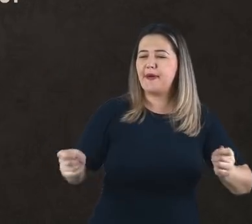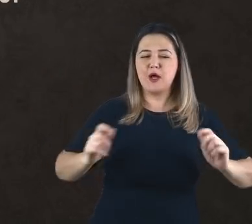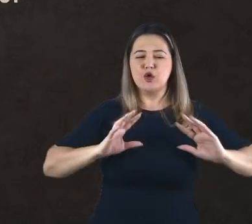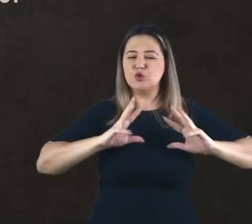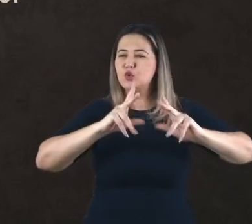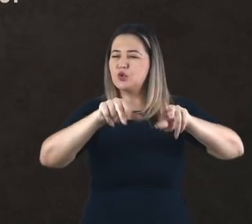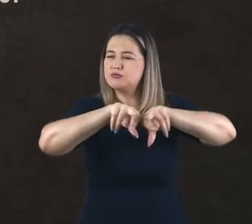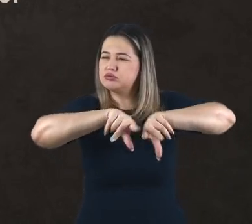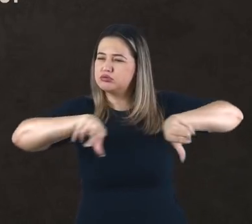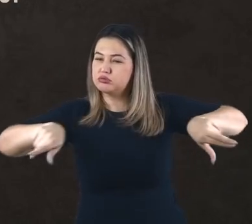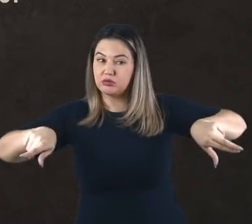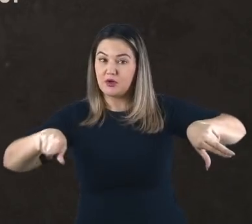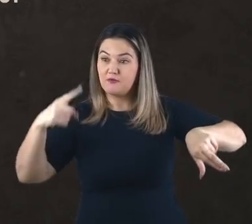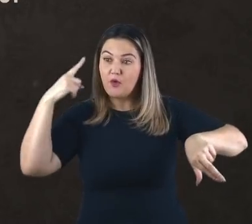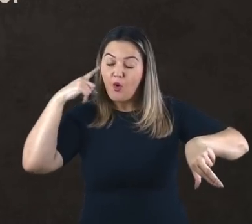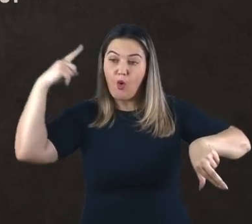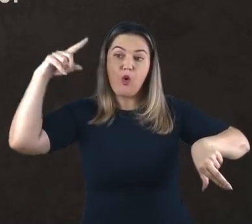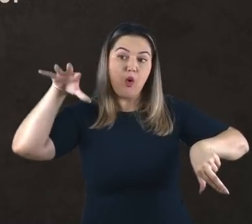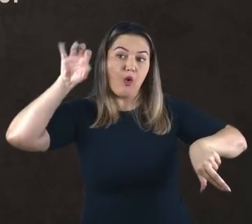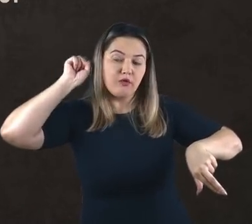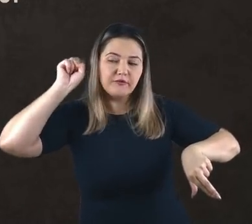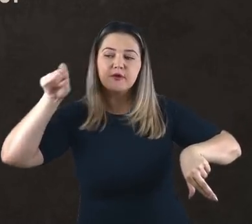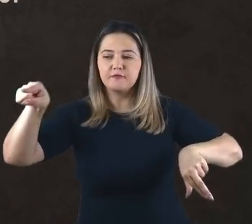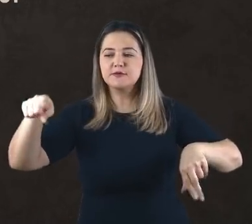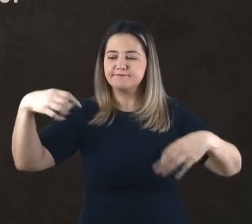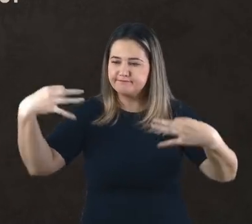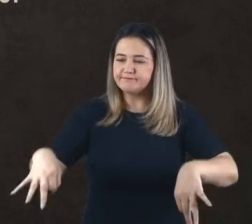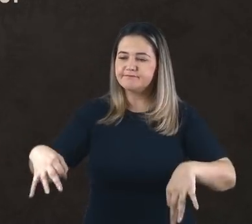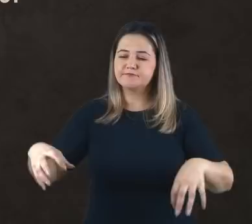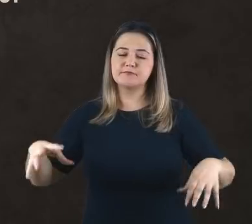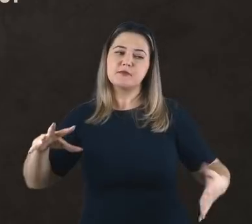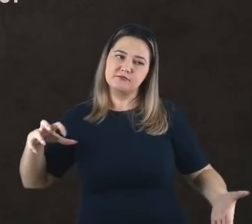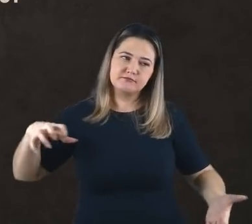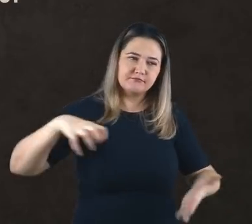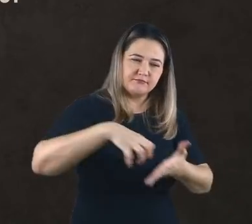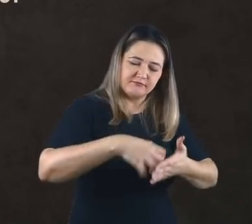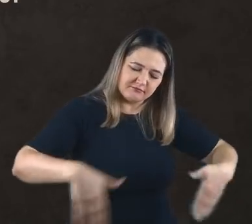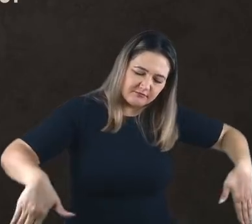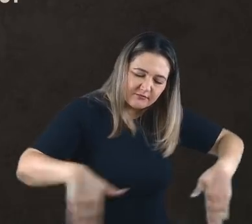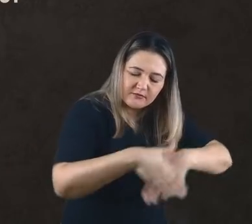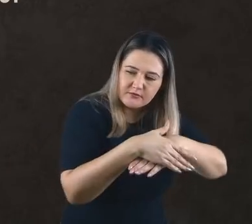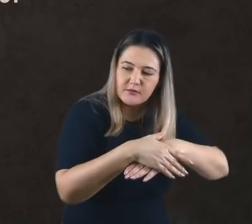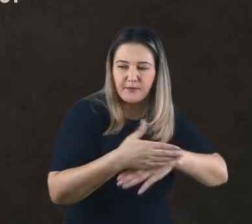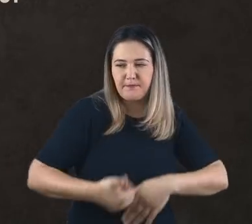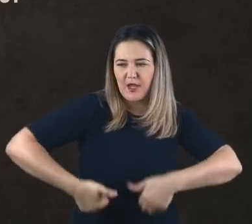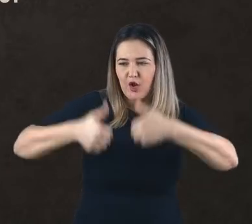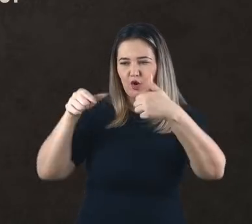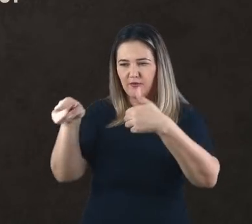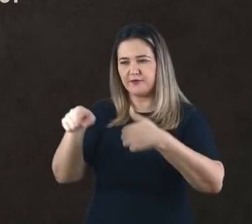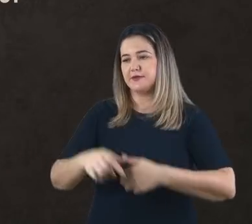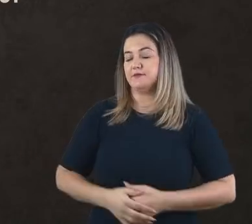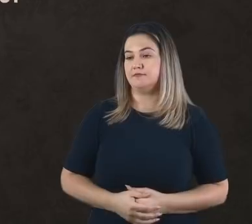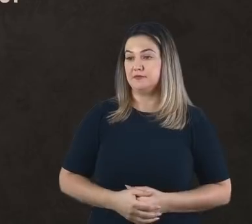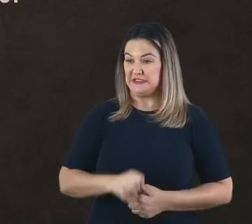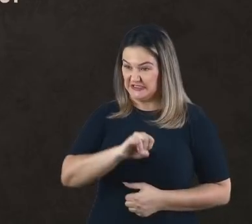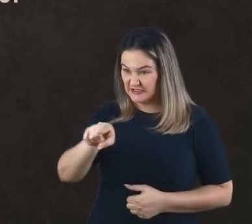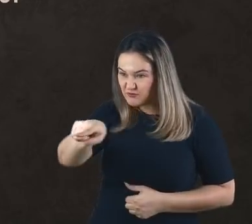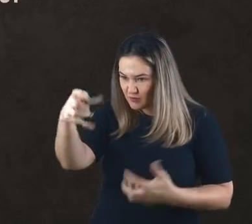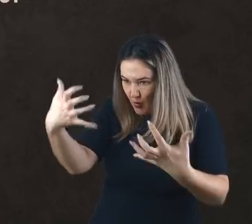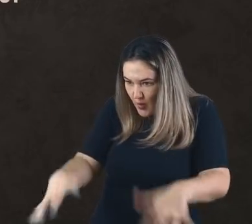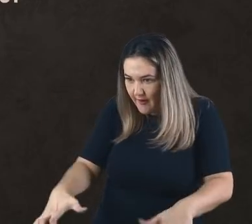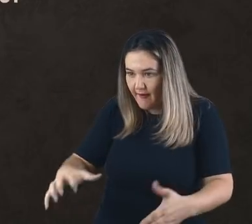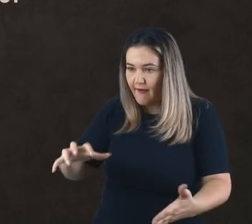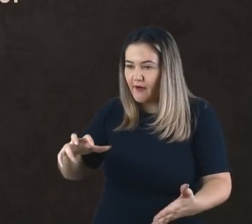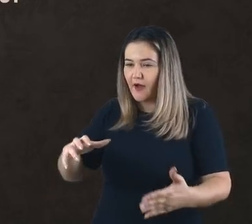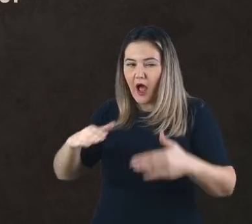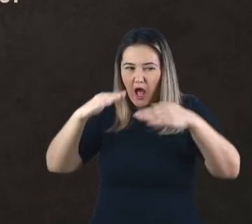vocês se dispuserem a prostrar-se em terra e a adorar a imagem que eu fiz, será melhor para vocês. Mas se não a